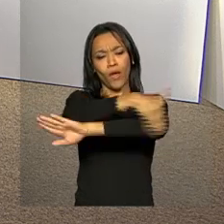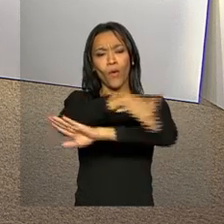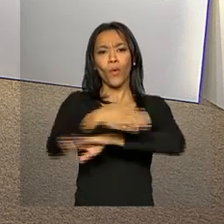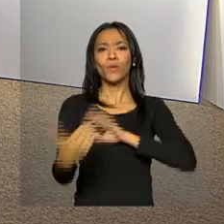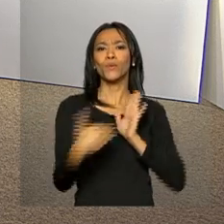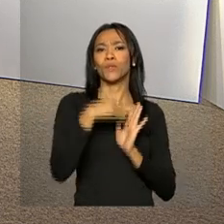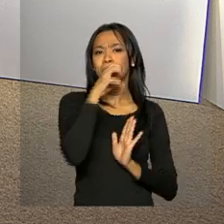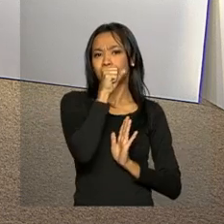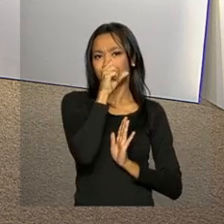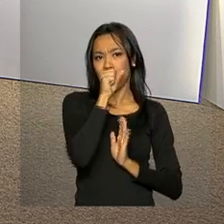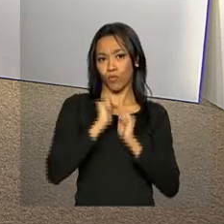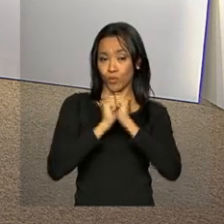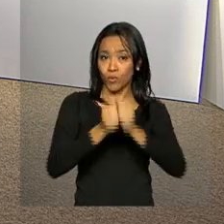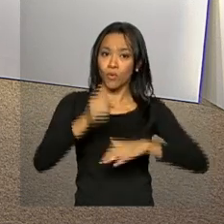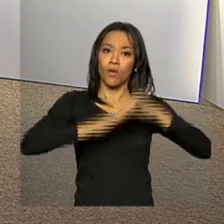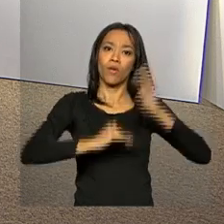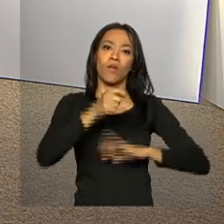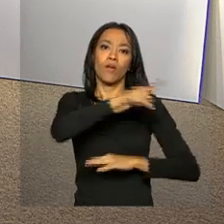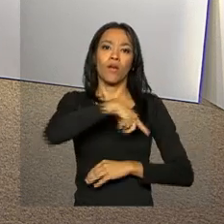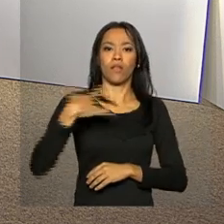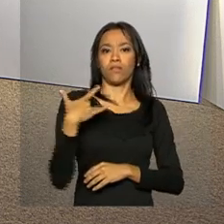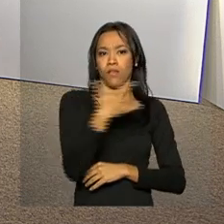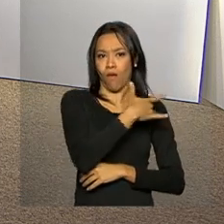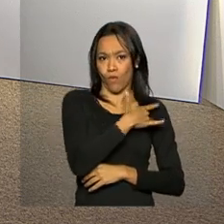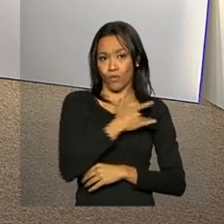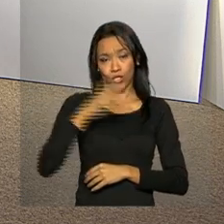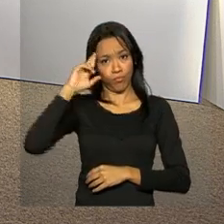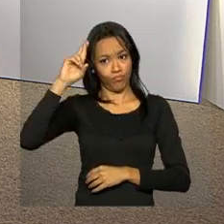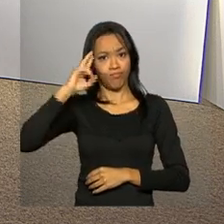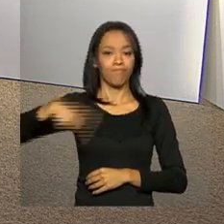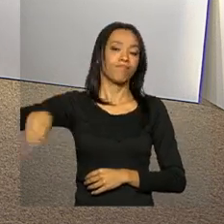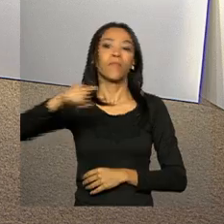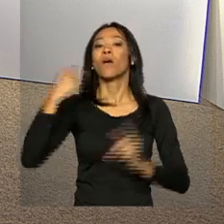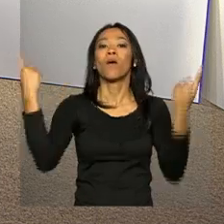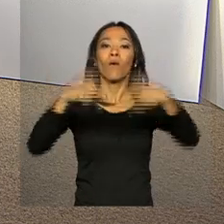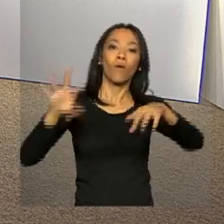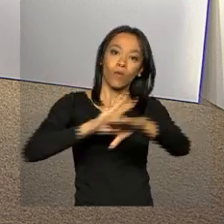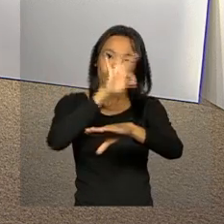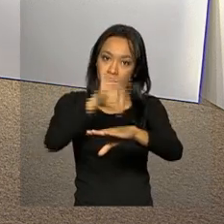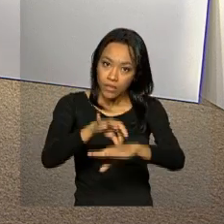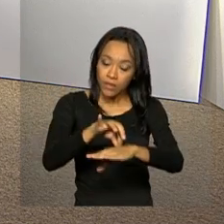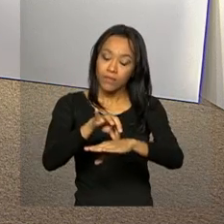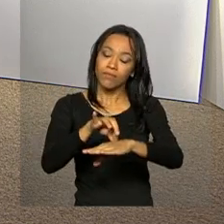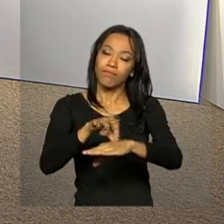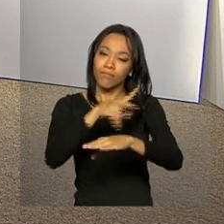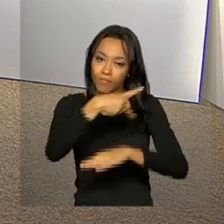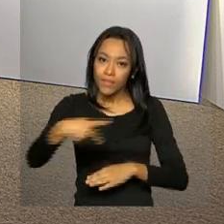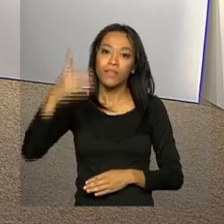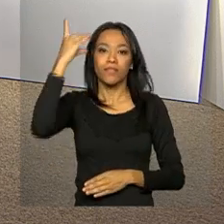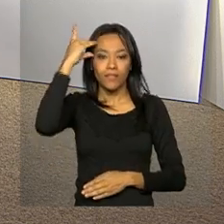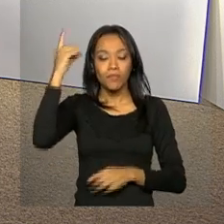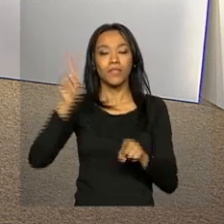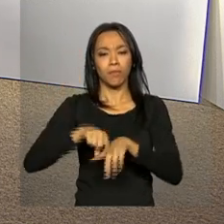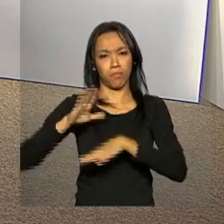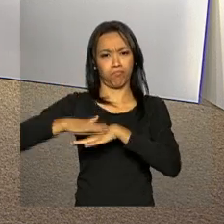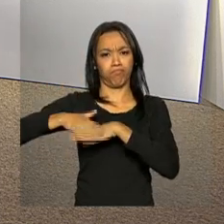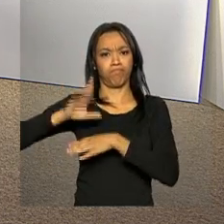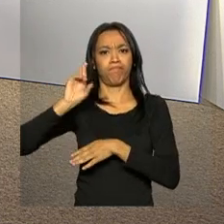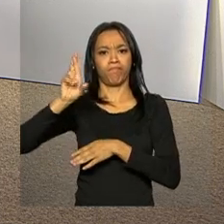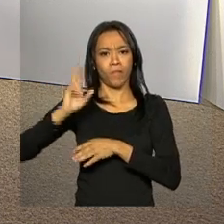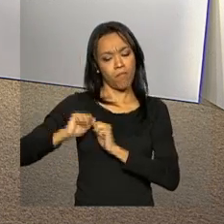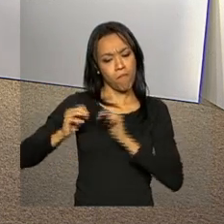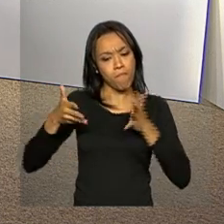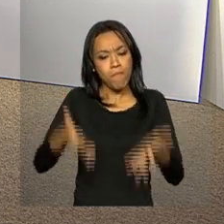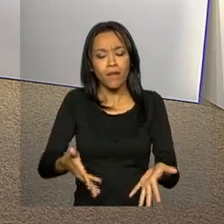sábado, junto com agentes de saúde e autoridades para combater o mosquito Aedes aegypti. A presidenta Dilma Rousseff liderou o trabalho e